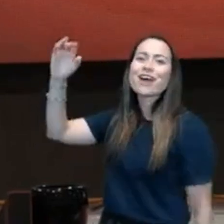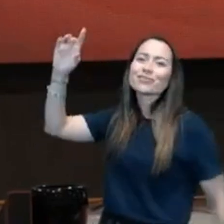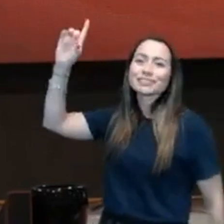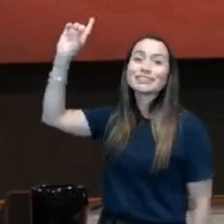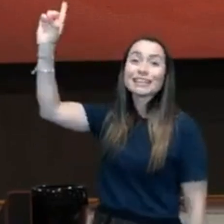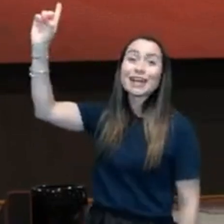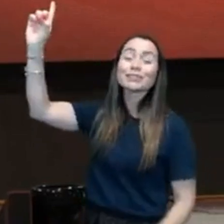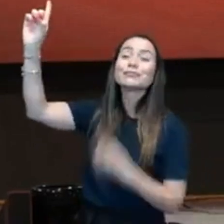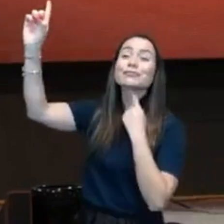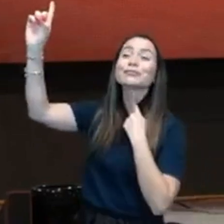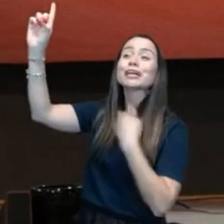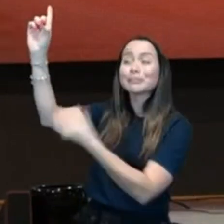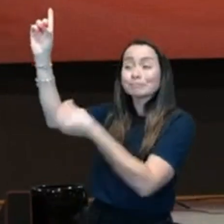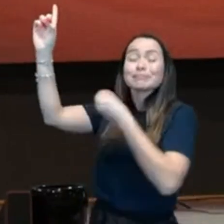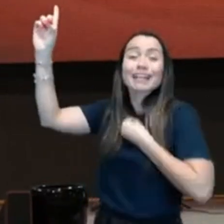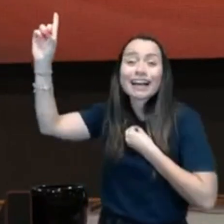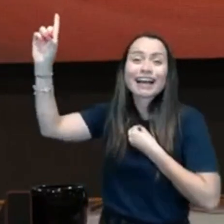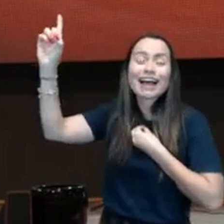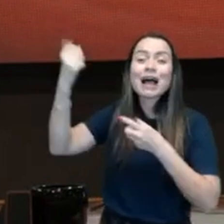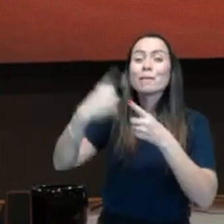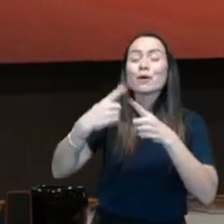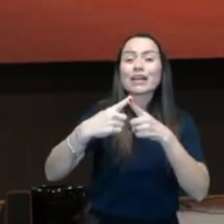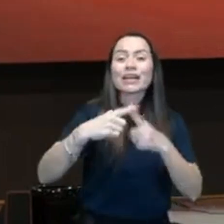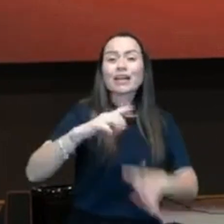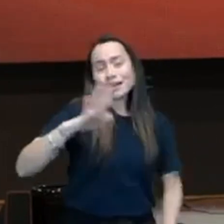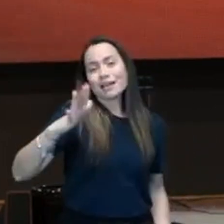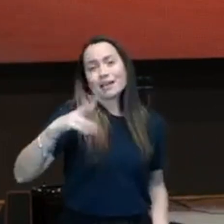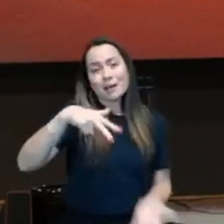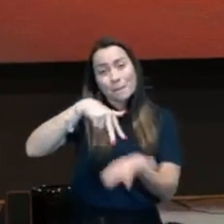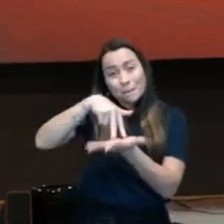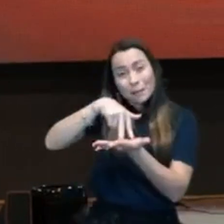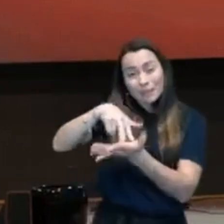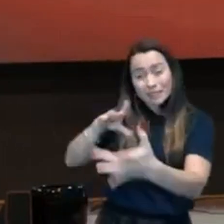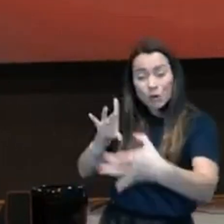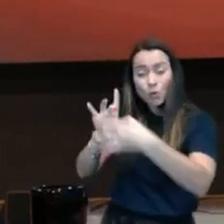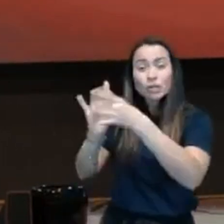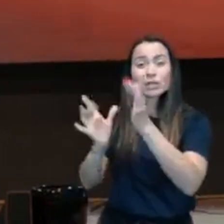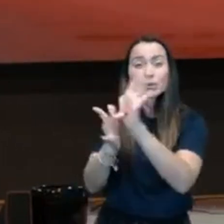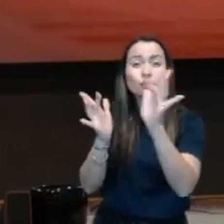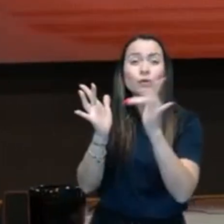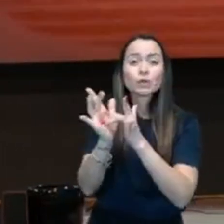Permanecer, ser salvo, vem de graça, permanecer, vem pela obediência.